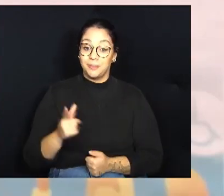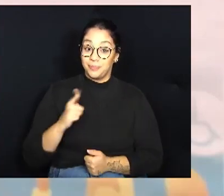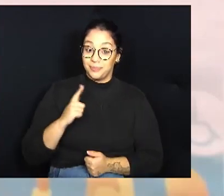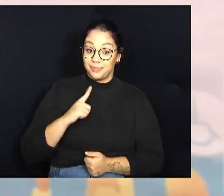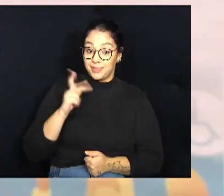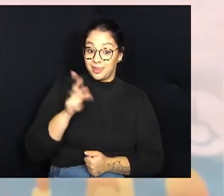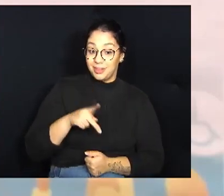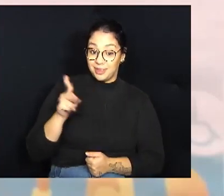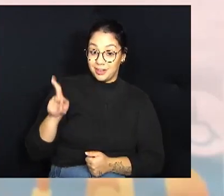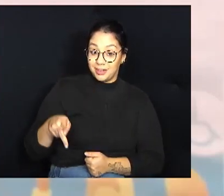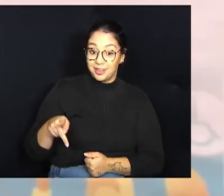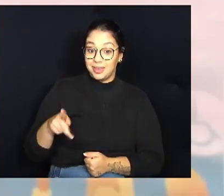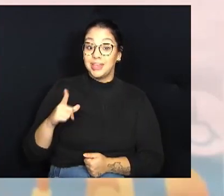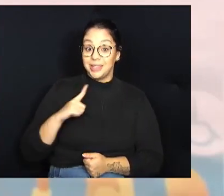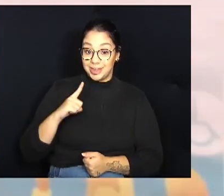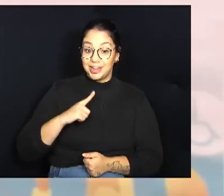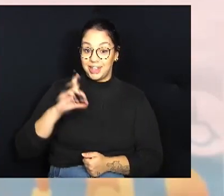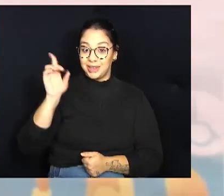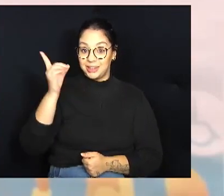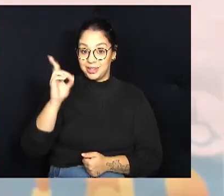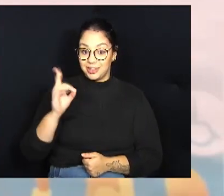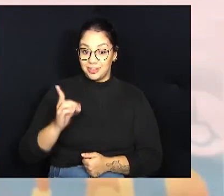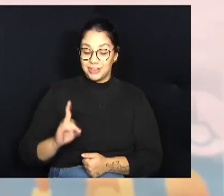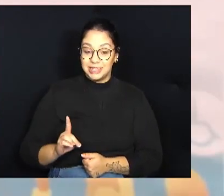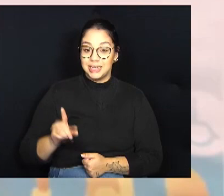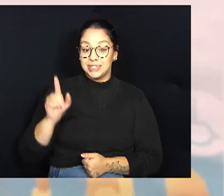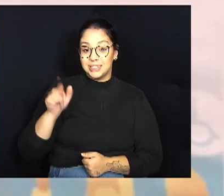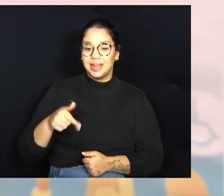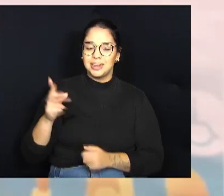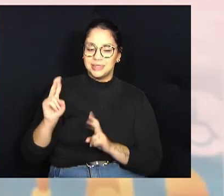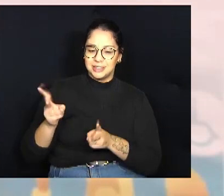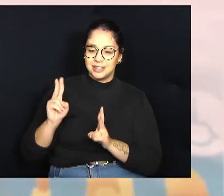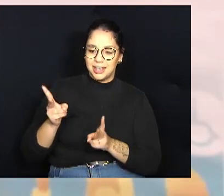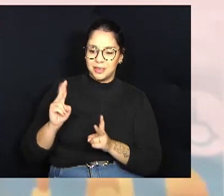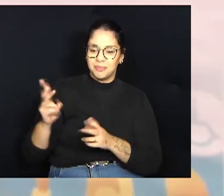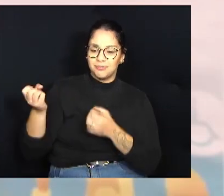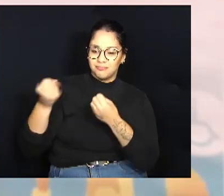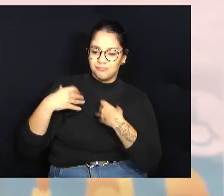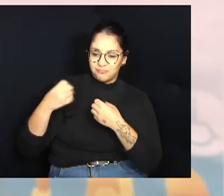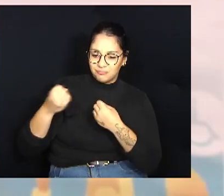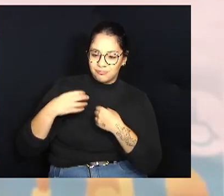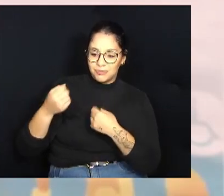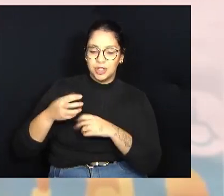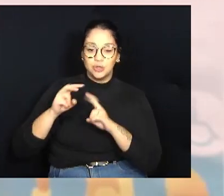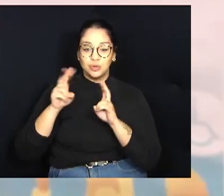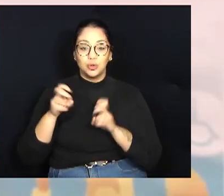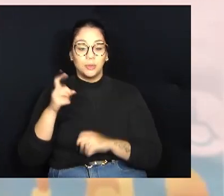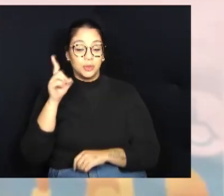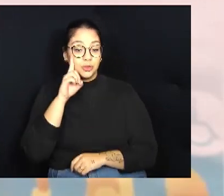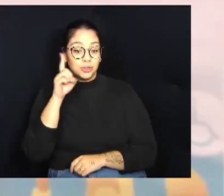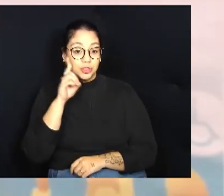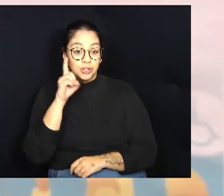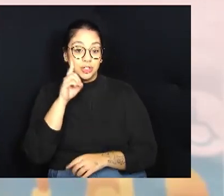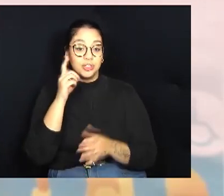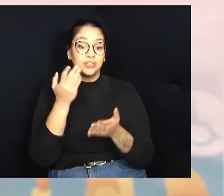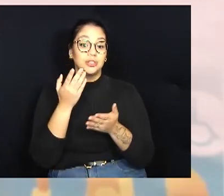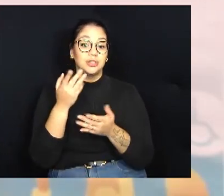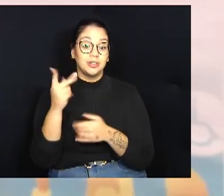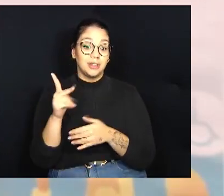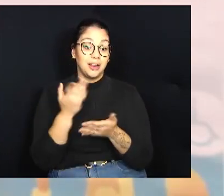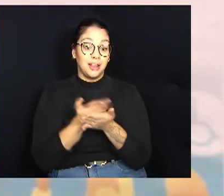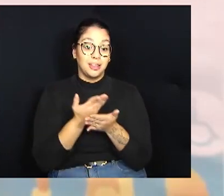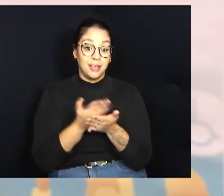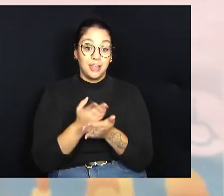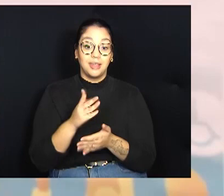nossa que tem uma deficiência e ela conversa bastante sobre o dia a dia dela na aula. Então a gente